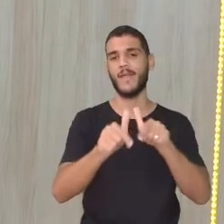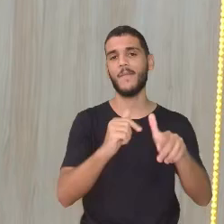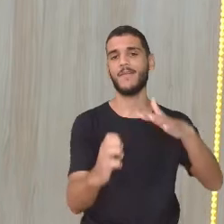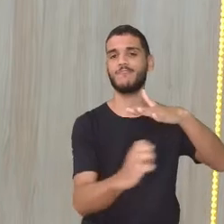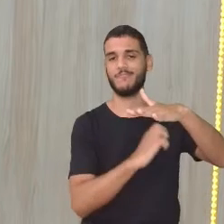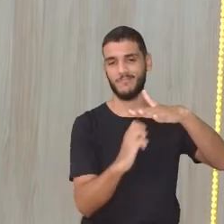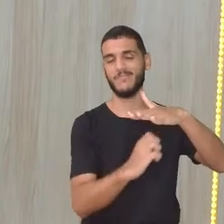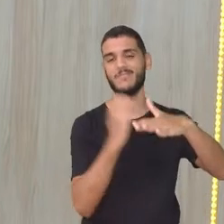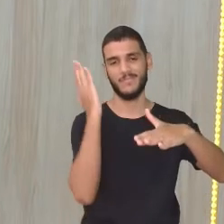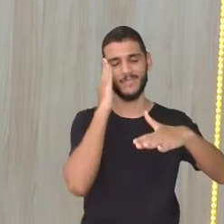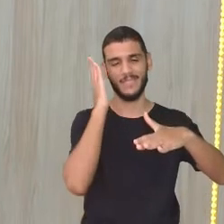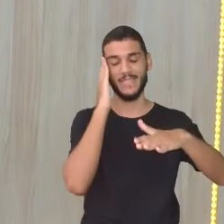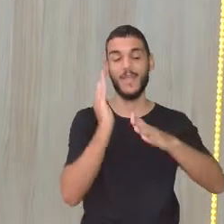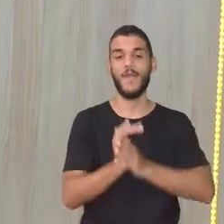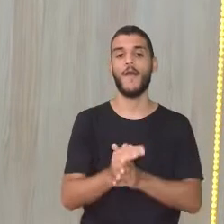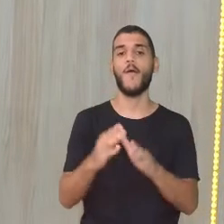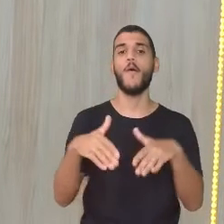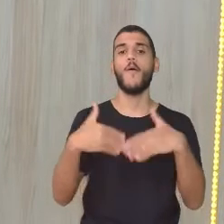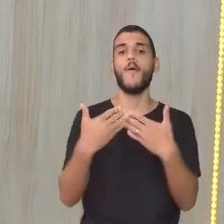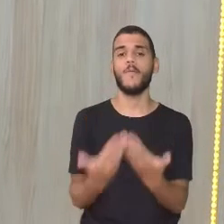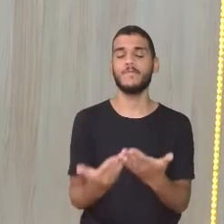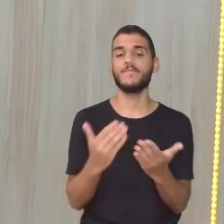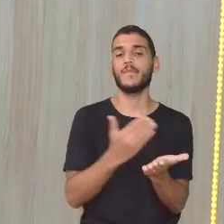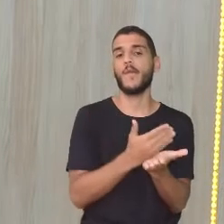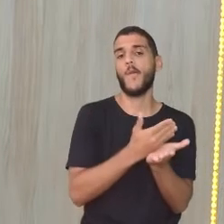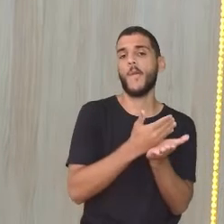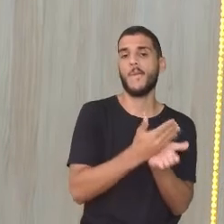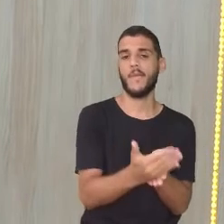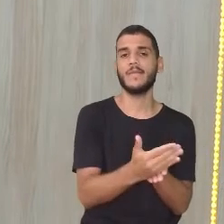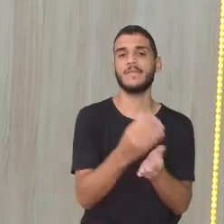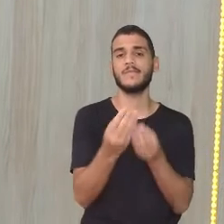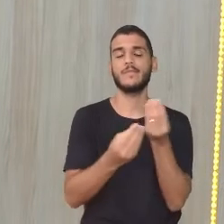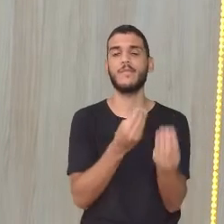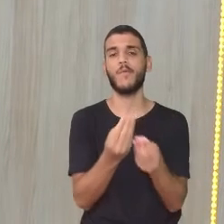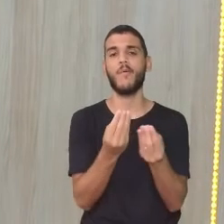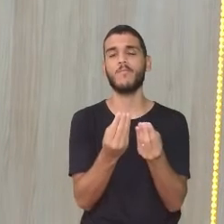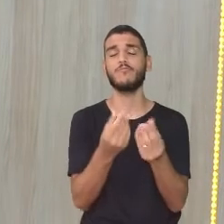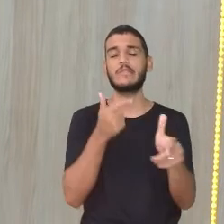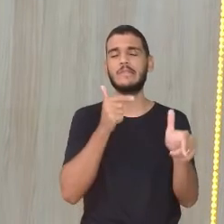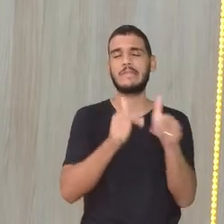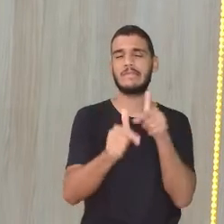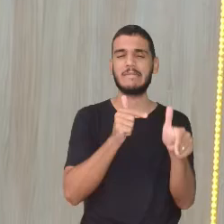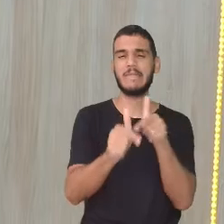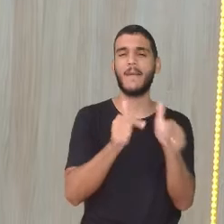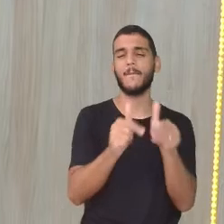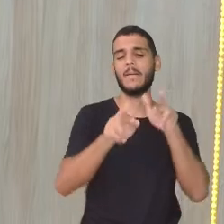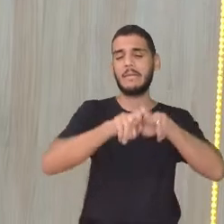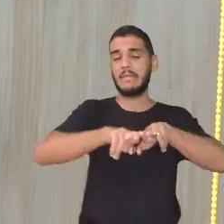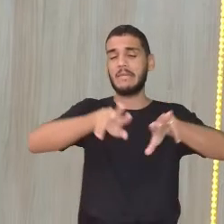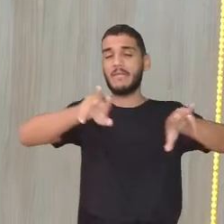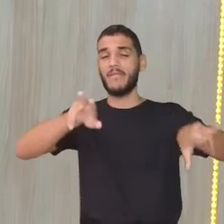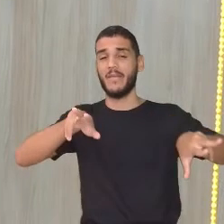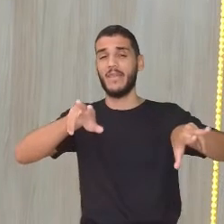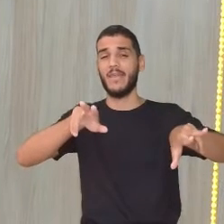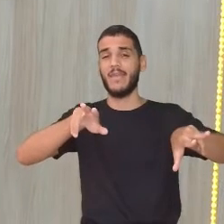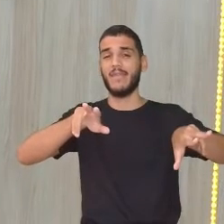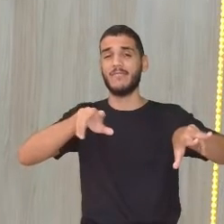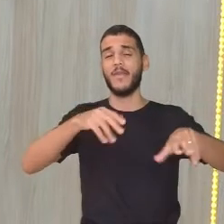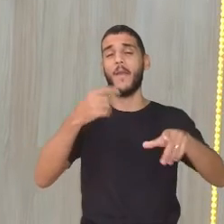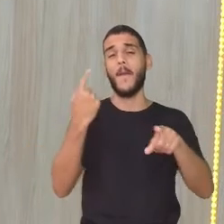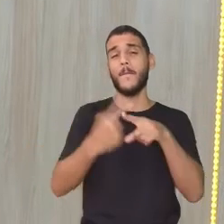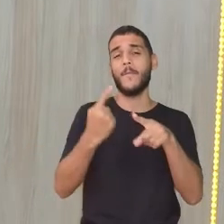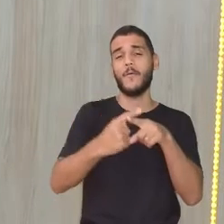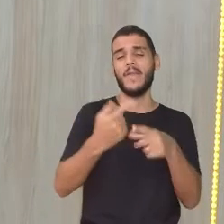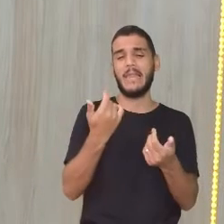começa-se um modo de trabalho completamente diferente do usual. Então, é claro que no início, como